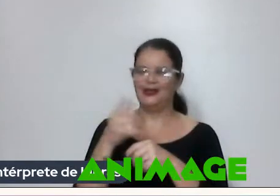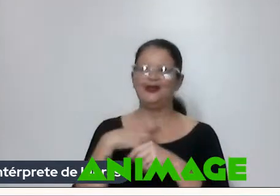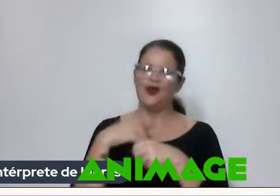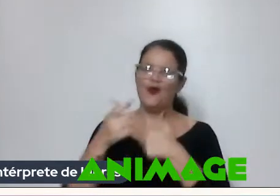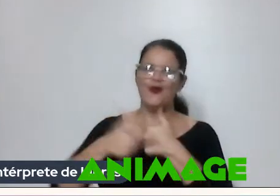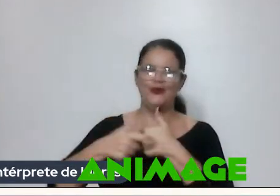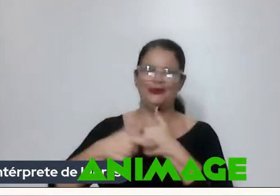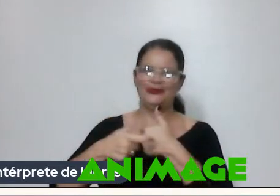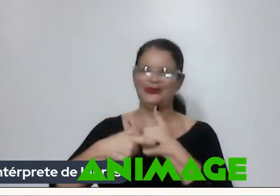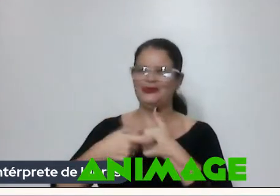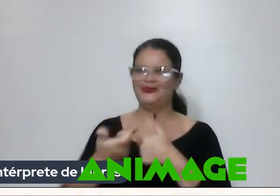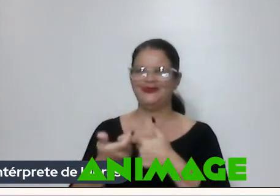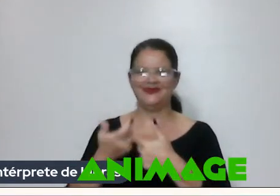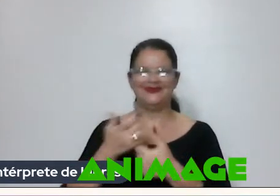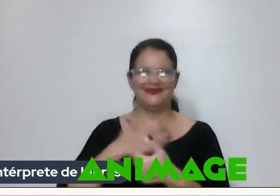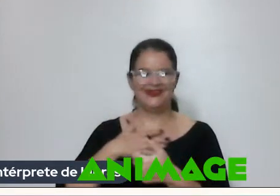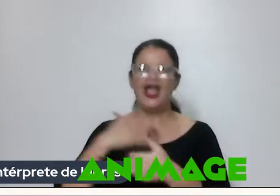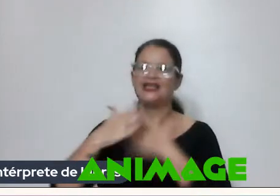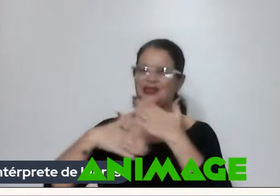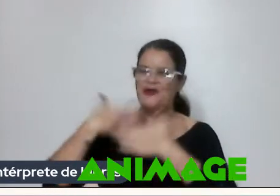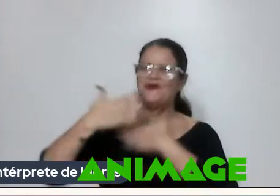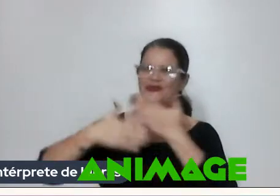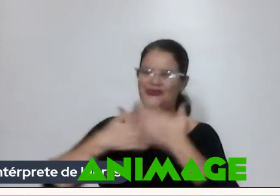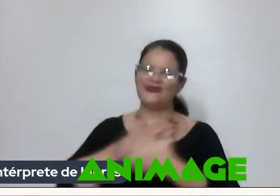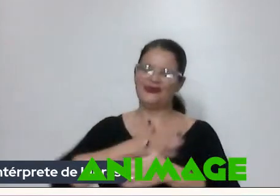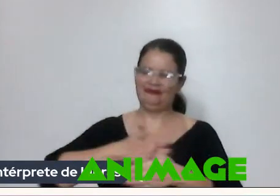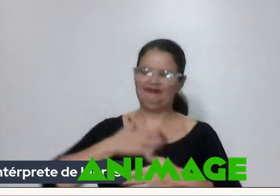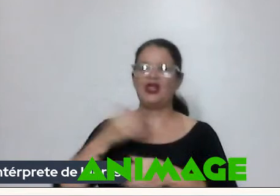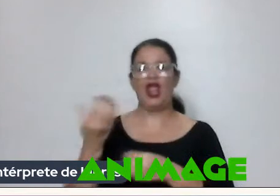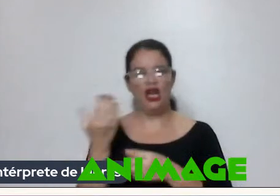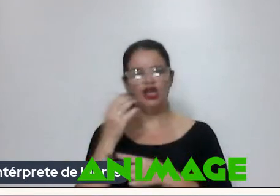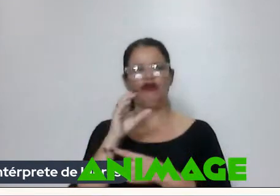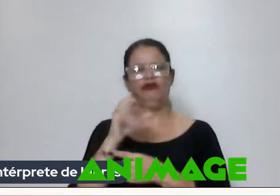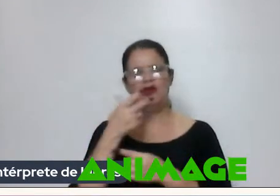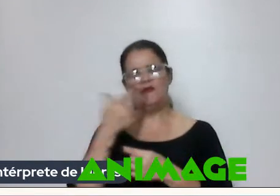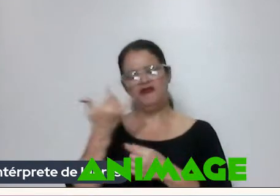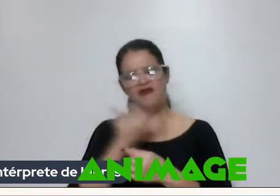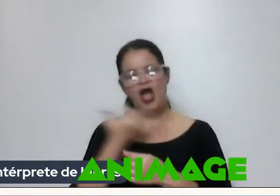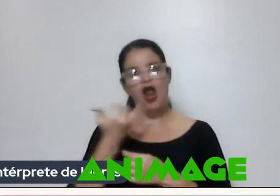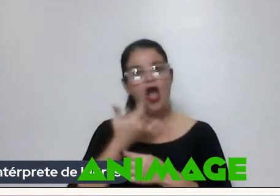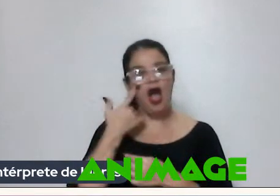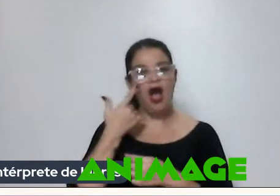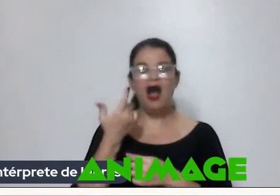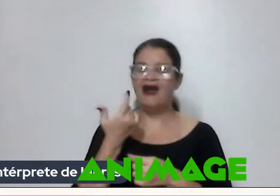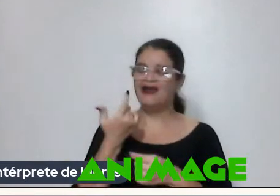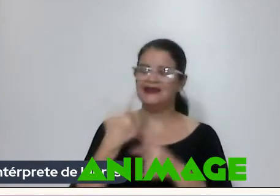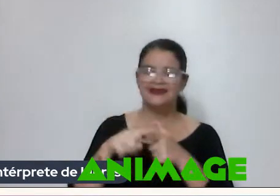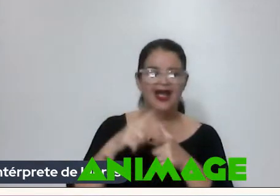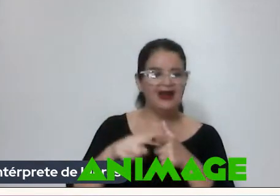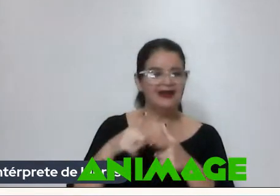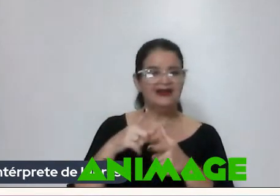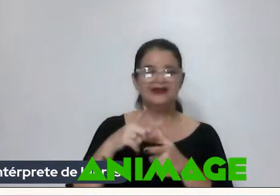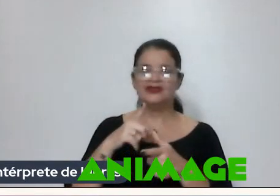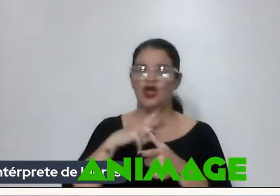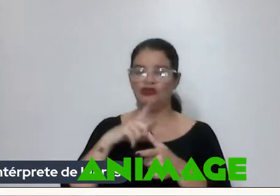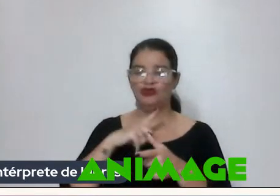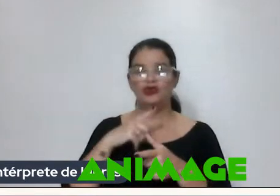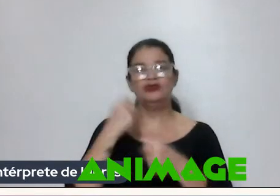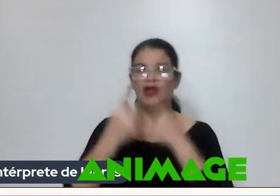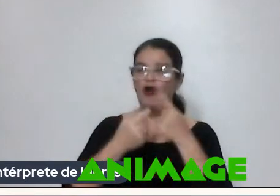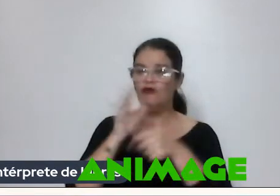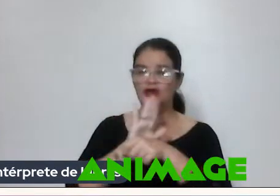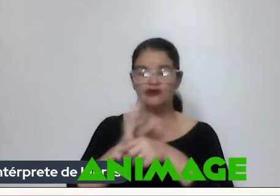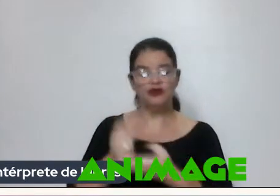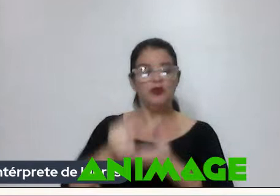Curtiu muito Essa construção Ele colocou muito Para mim Ele falou Essa crise que eu estou Talvez o filme Me ajude a sair